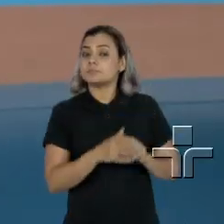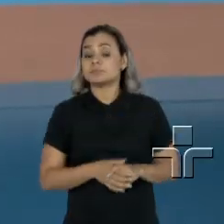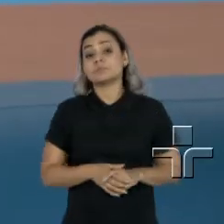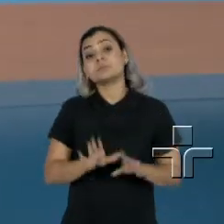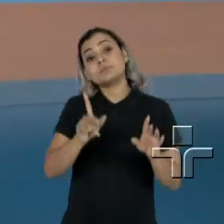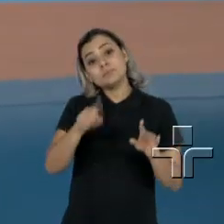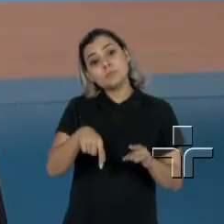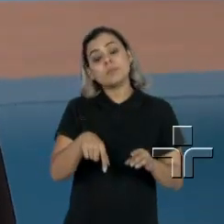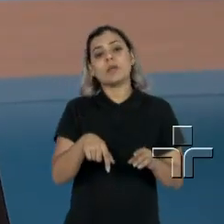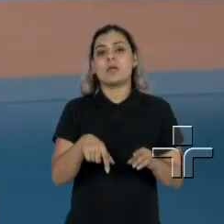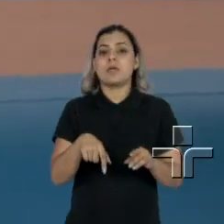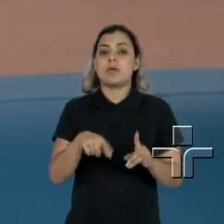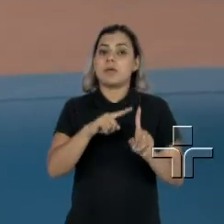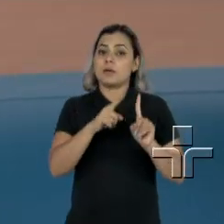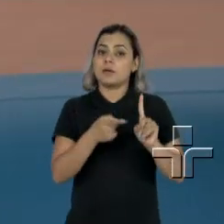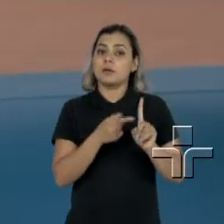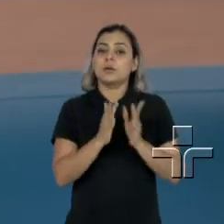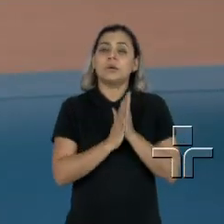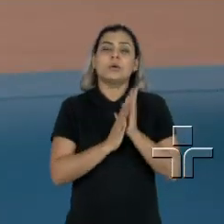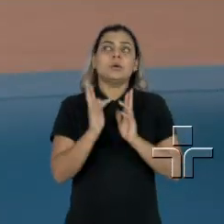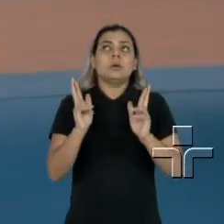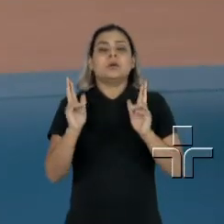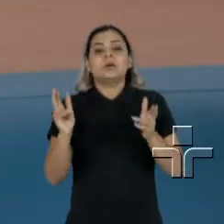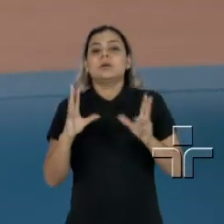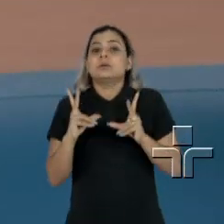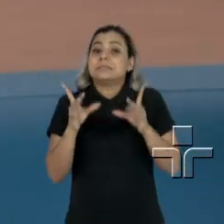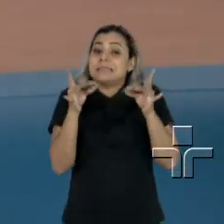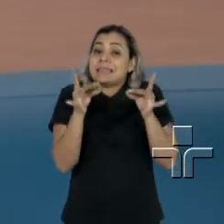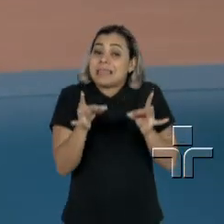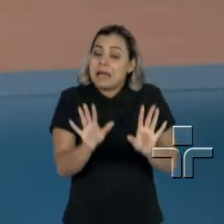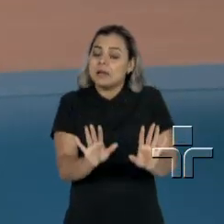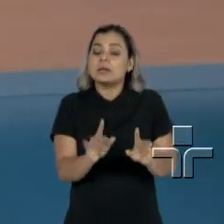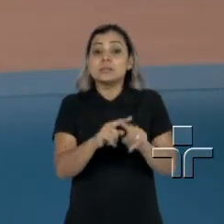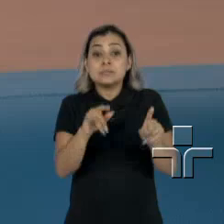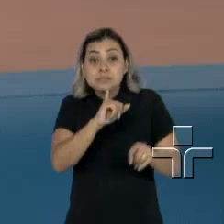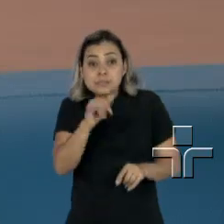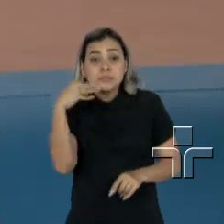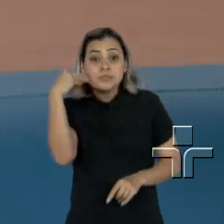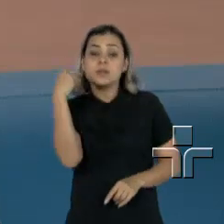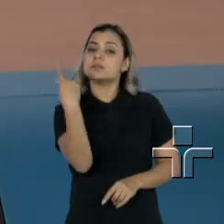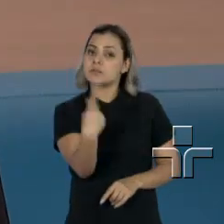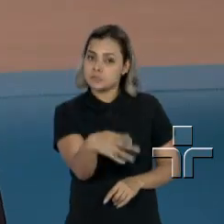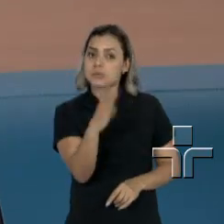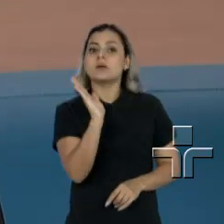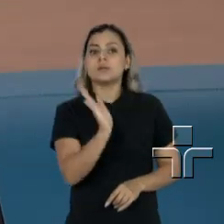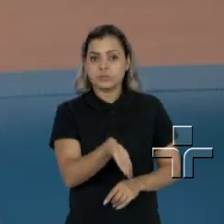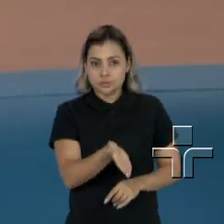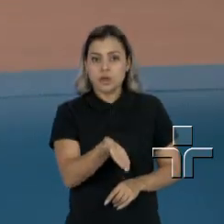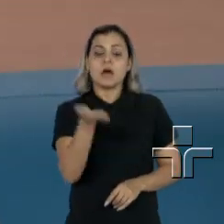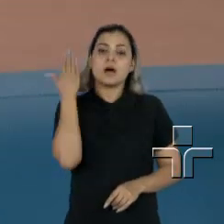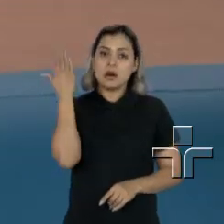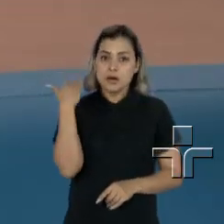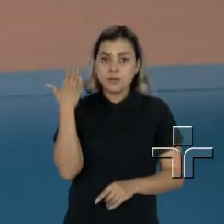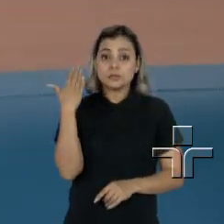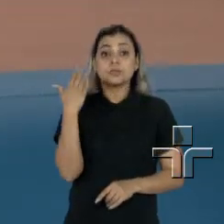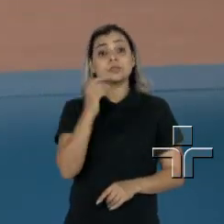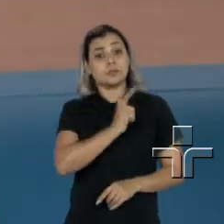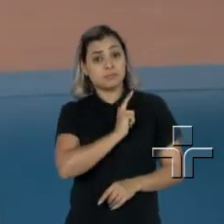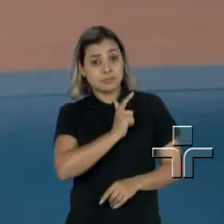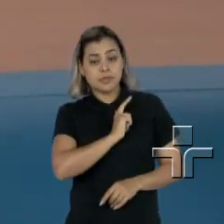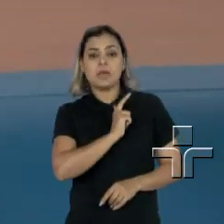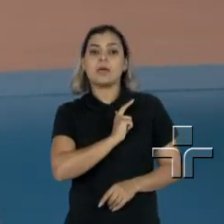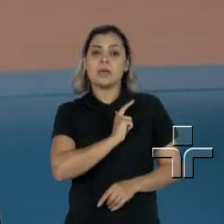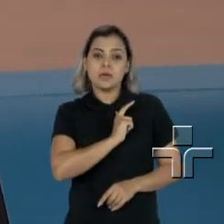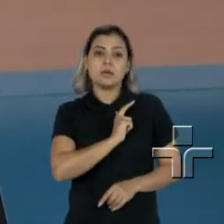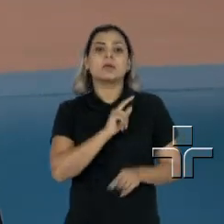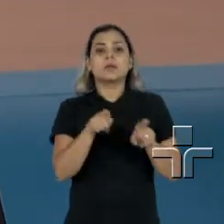50 anos? Então, é uma gestação muito esperada, muito delicada. Se a paciente já teve partos prévios, né? E ela tem um trabalho